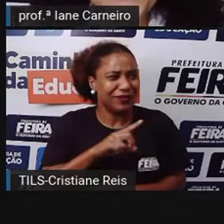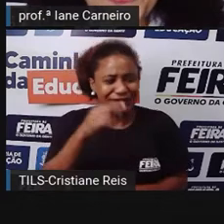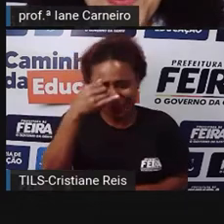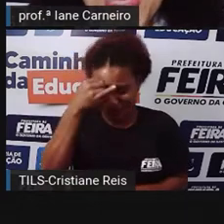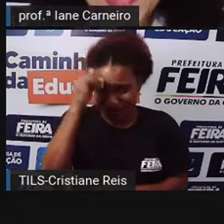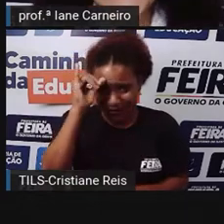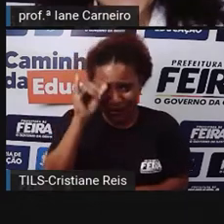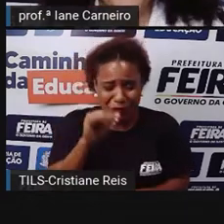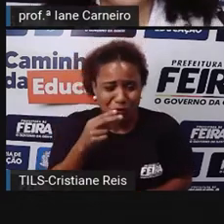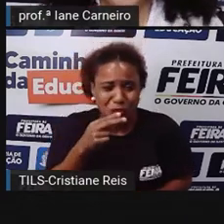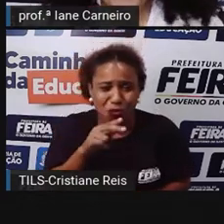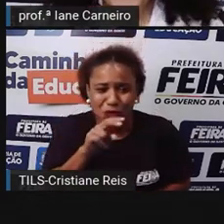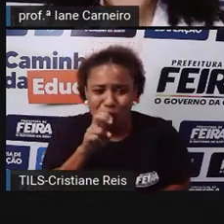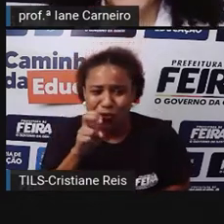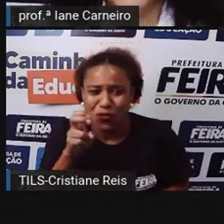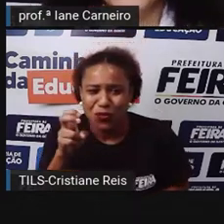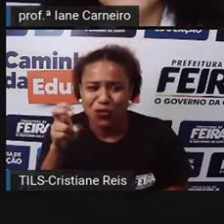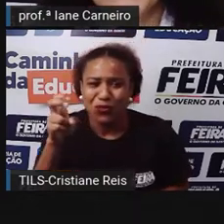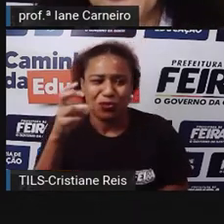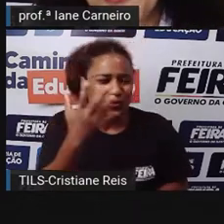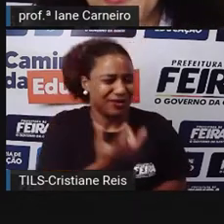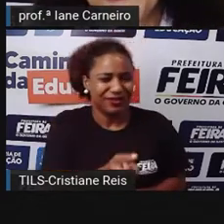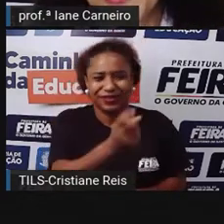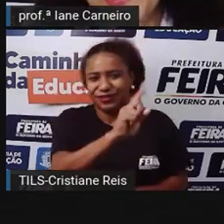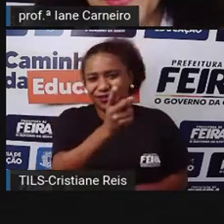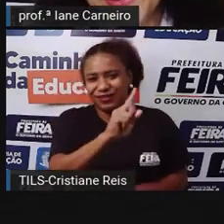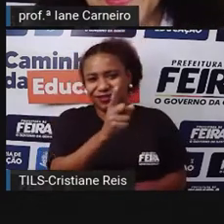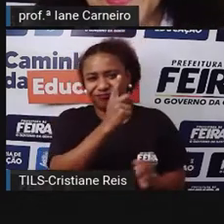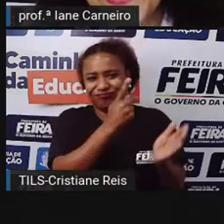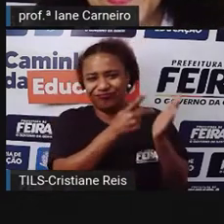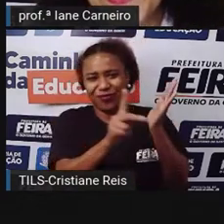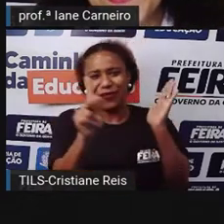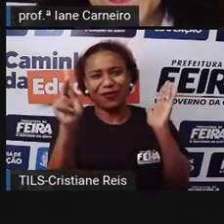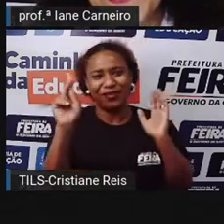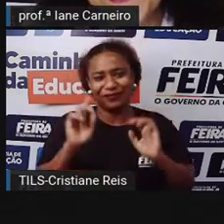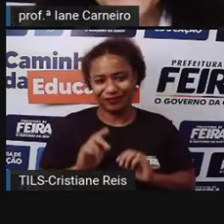deixa dormir, sai fora! E o boi foi embora.